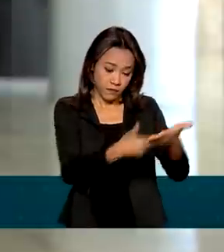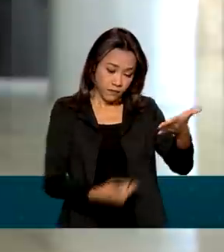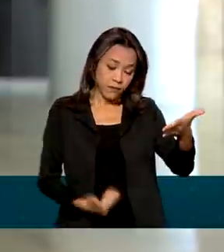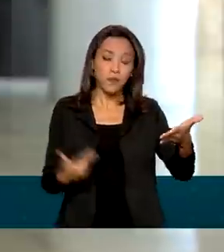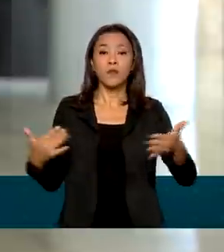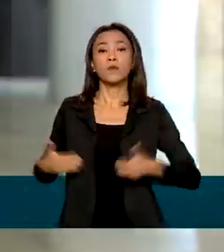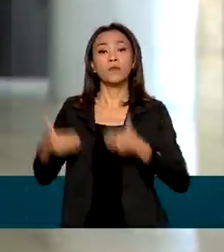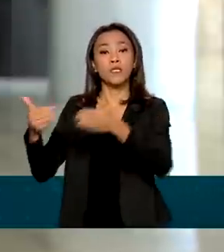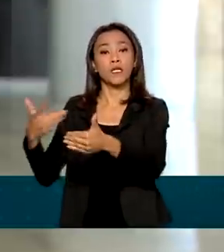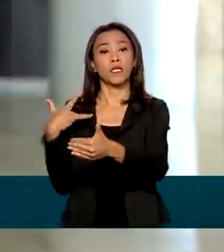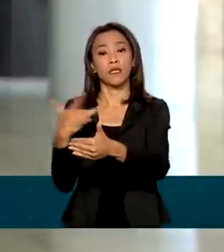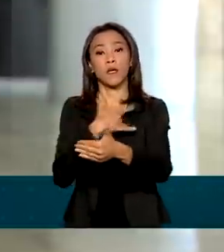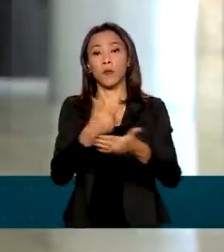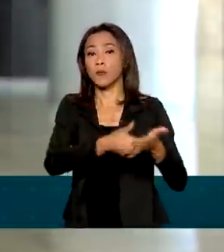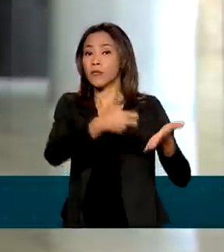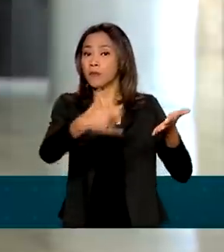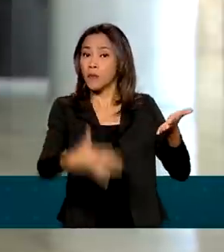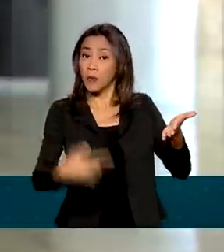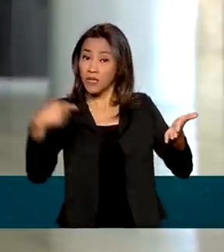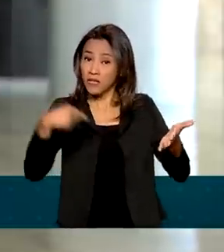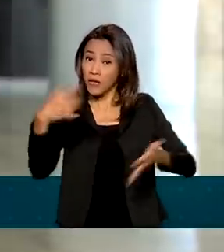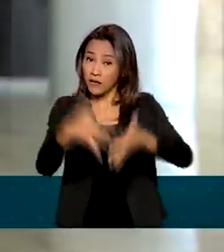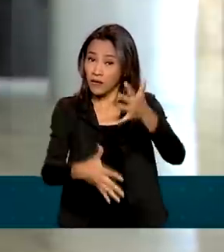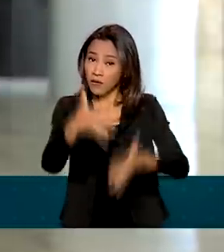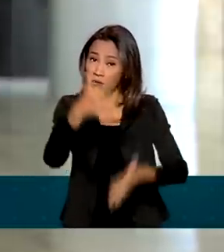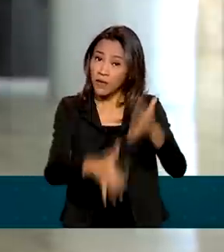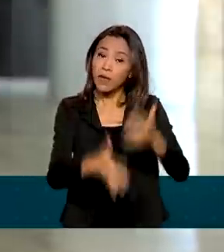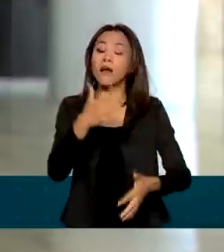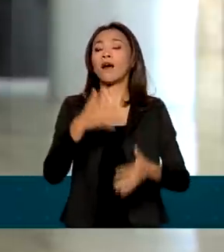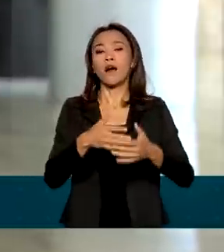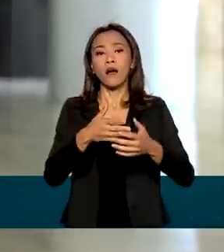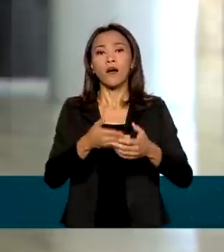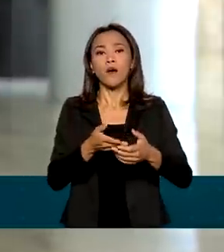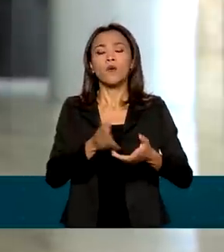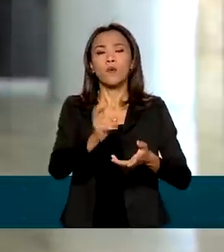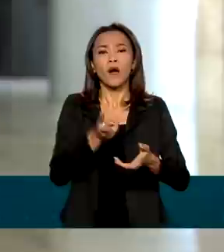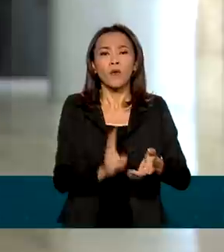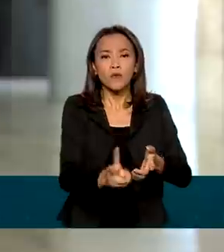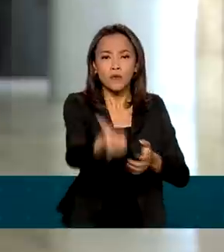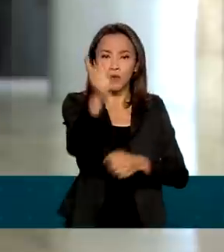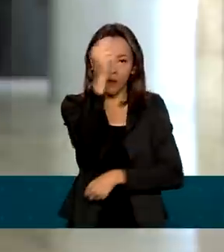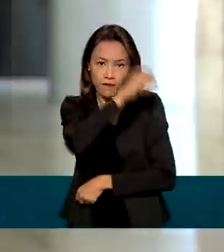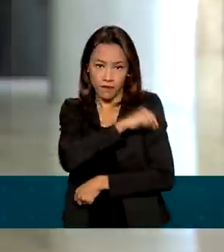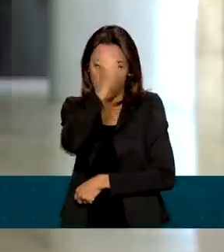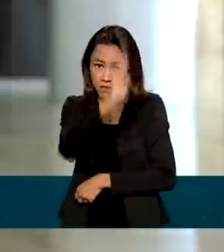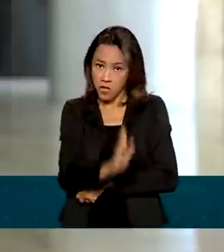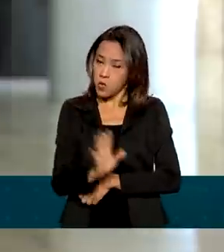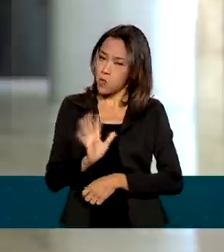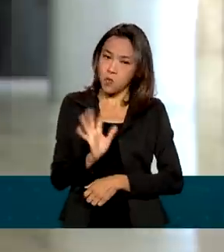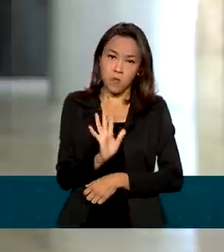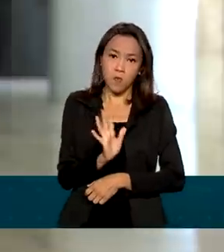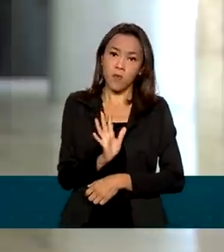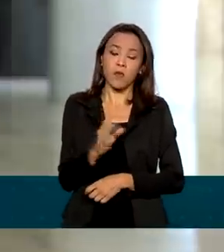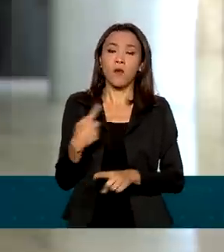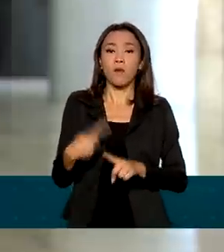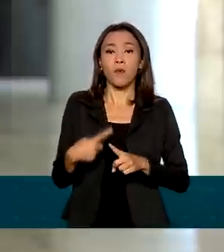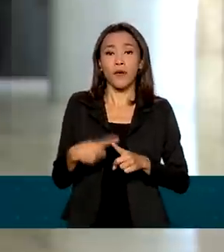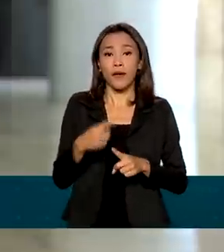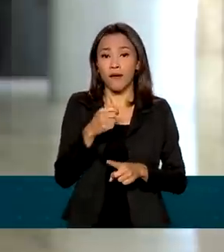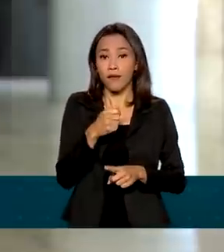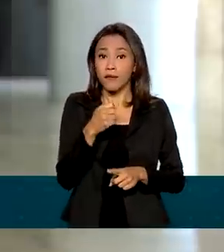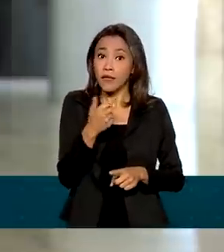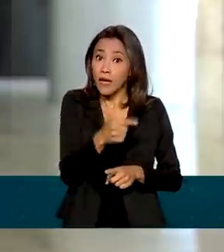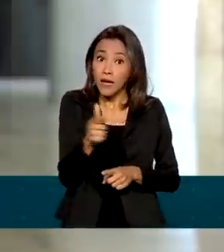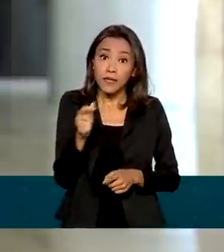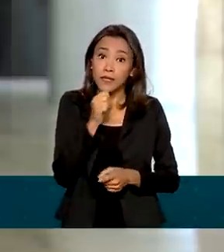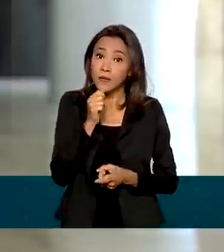afirmou que a medida não compromete o andamento da vacinação contra a Covid no Brasil, já que não há registro definitivo